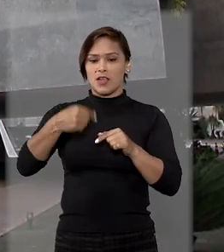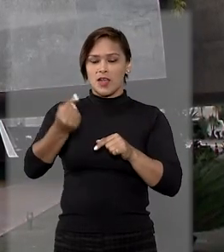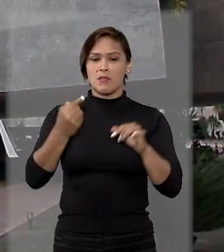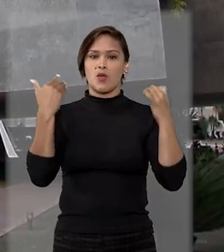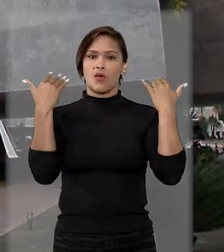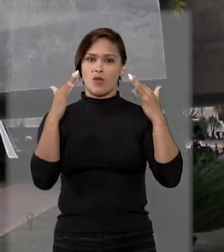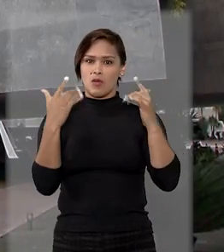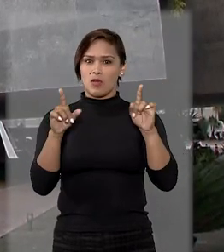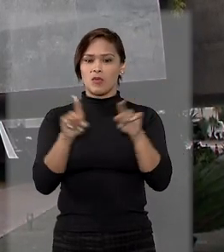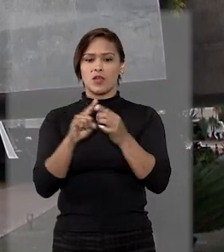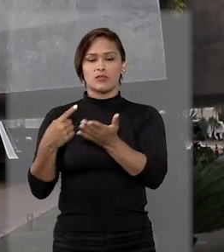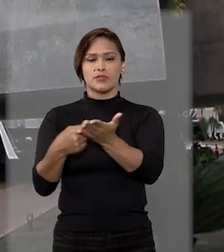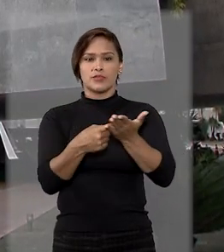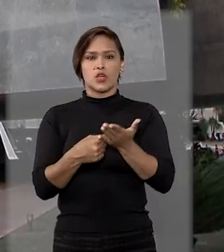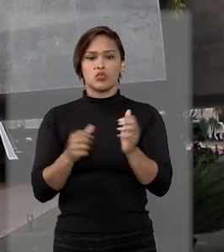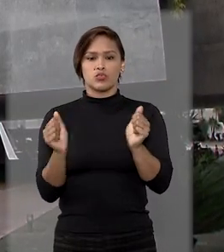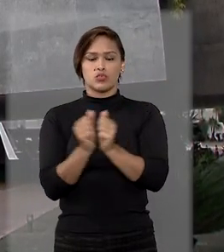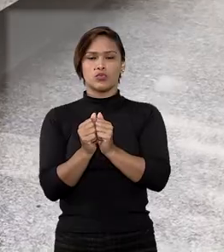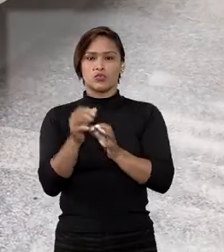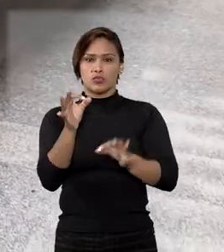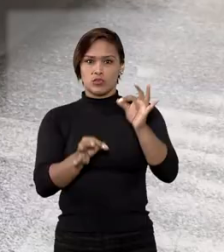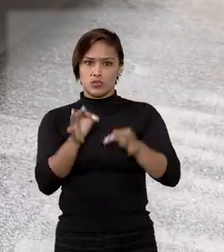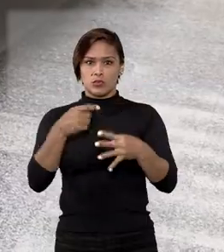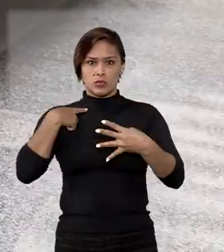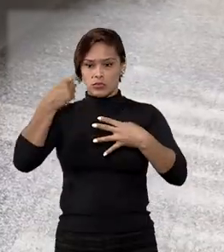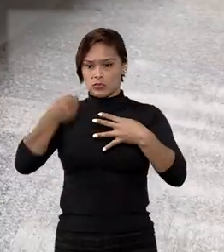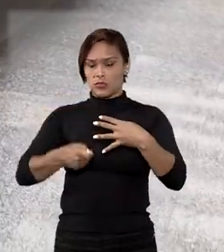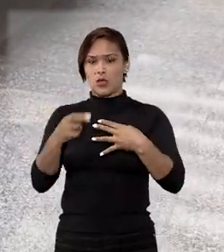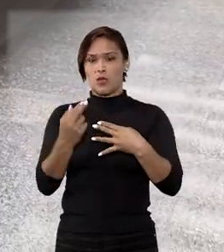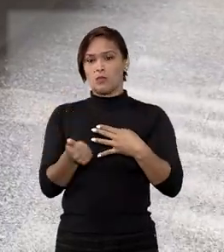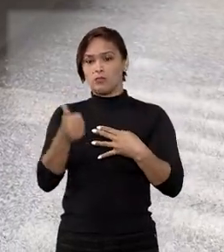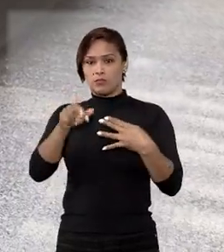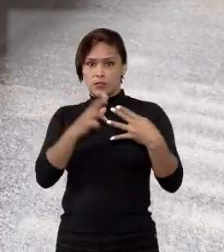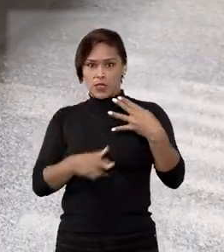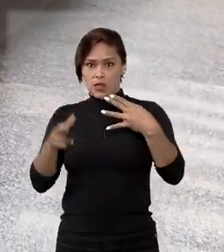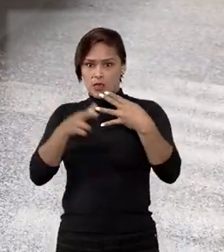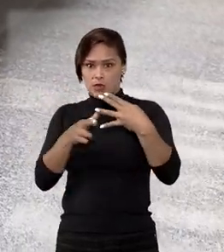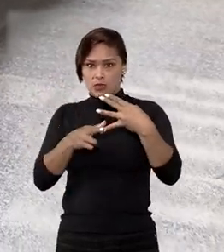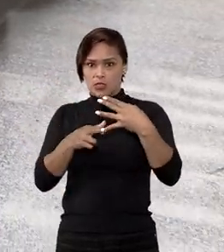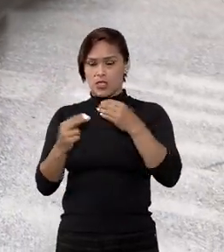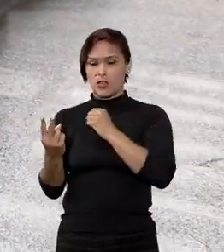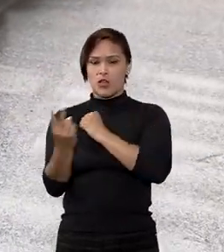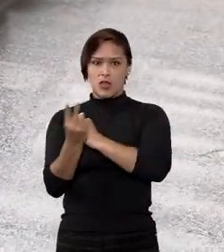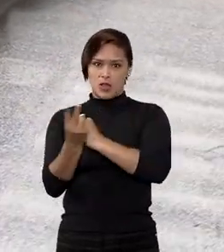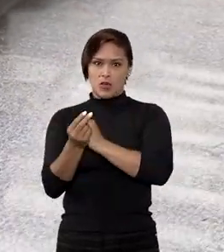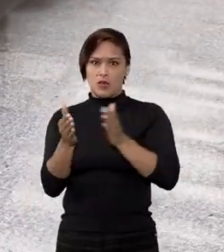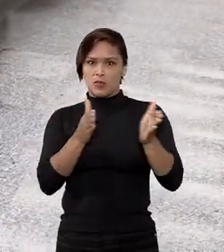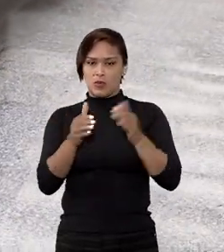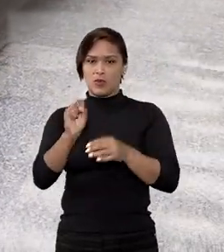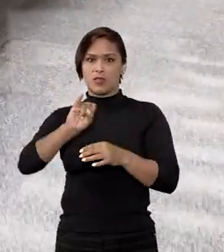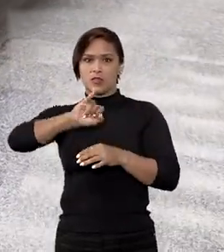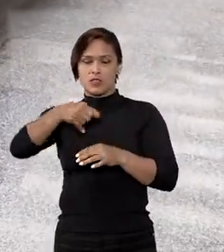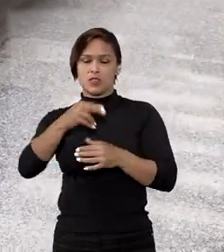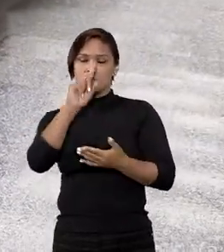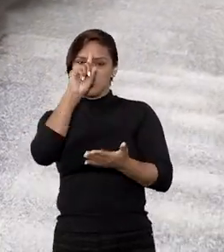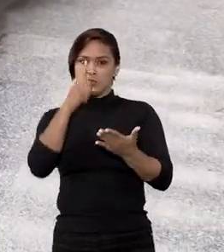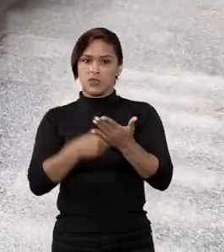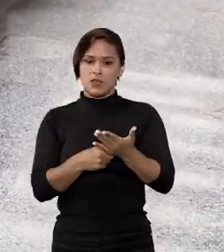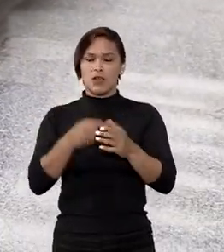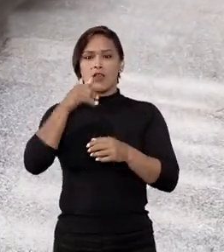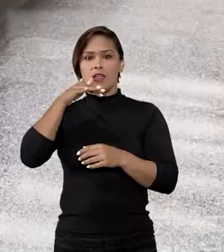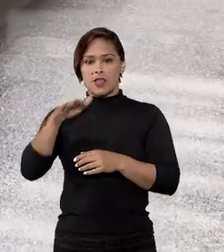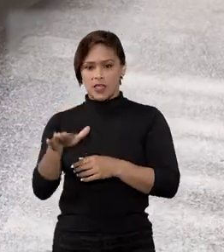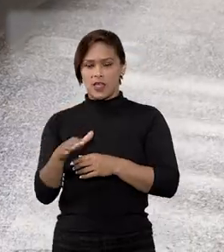celebrarem acordo diante do juiz. No primeiro recurso especial que tratou sobre a guarda provisória, o STJ decidiu que a criança